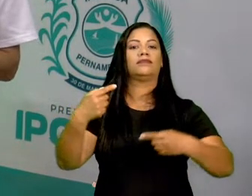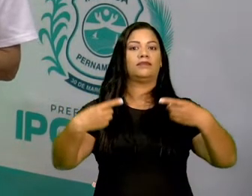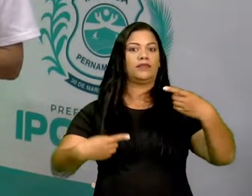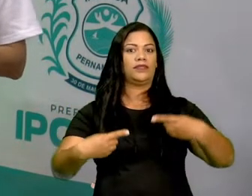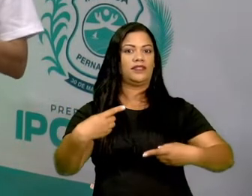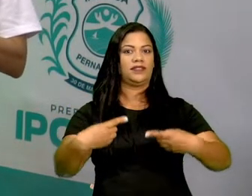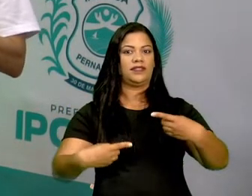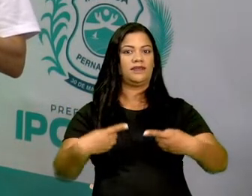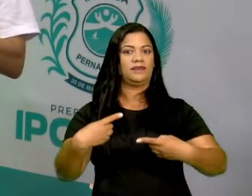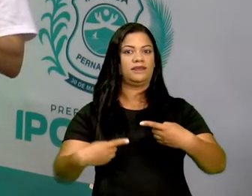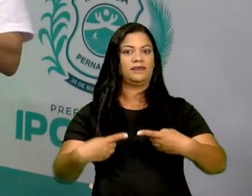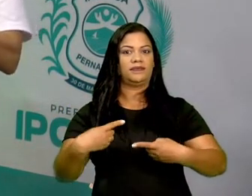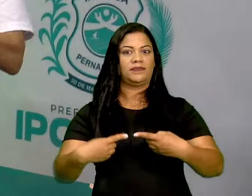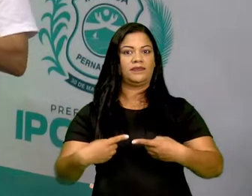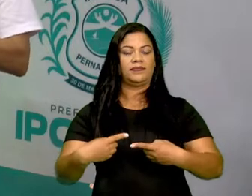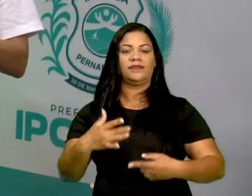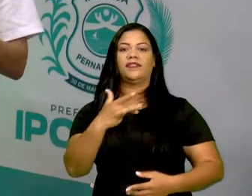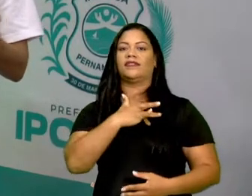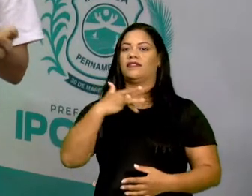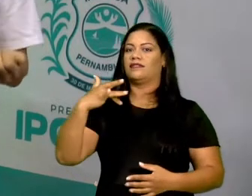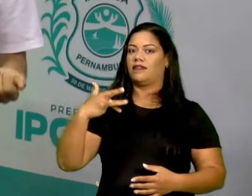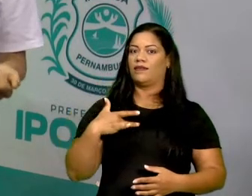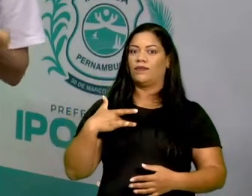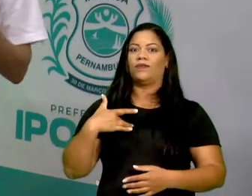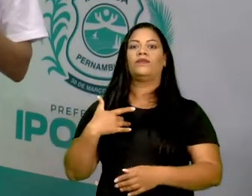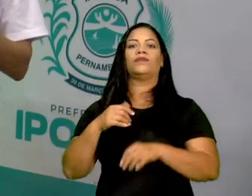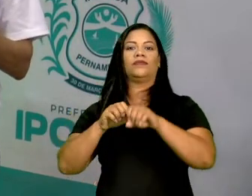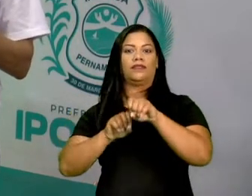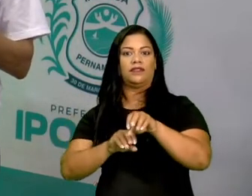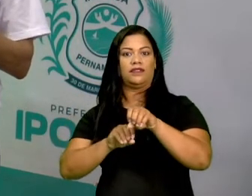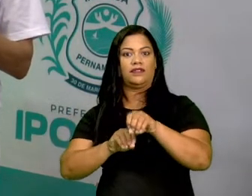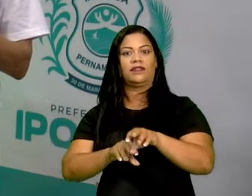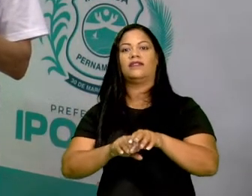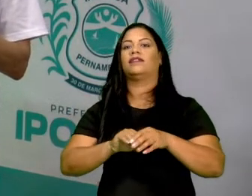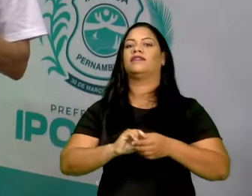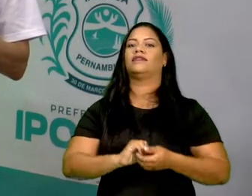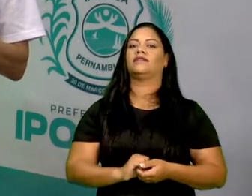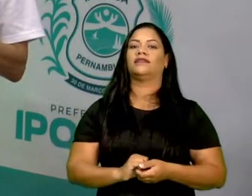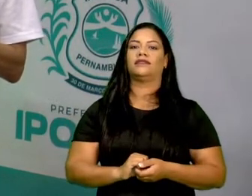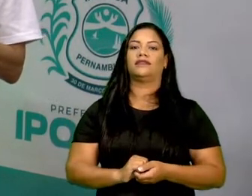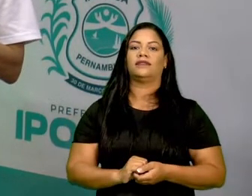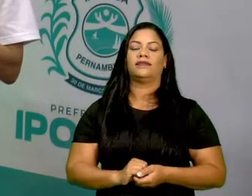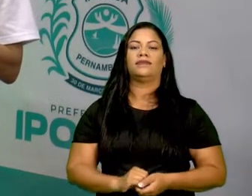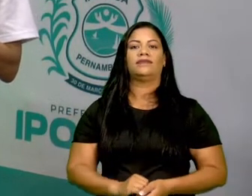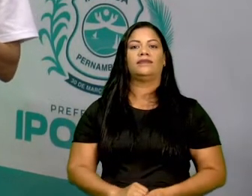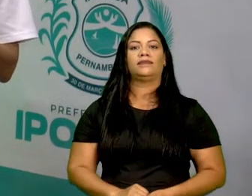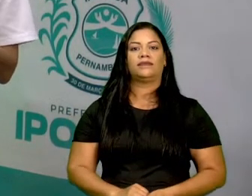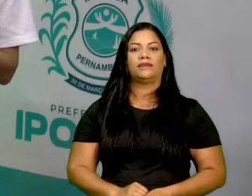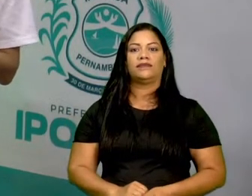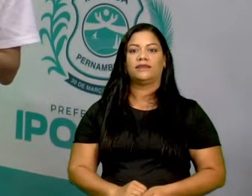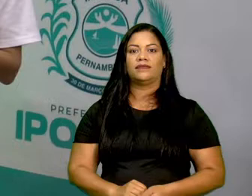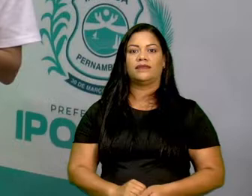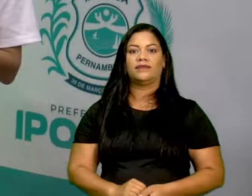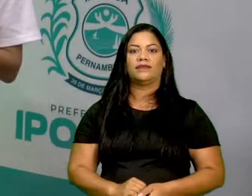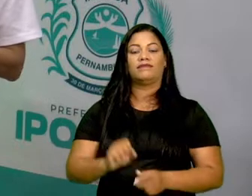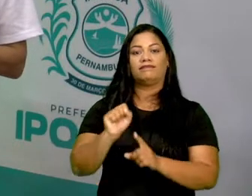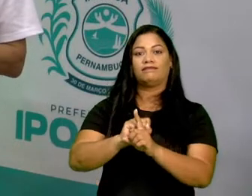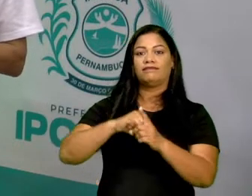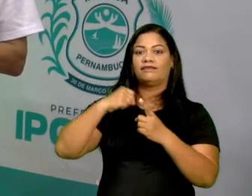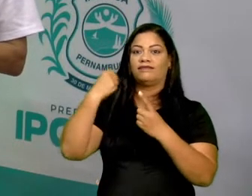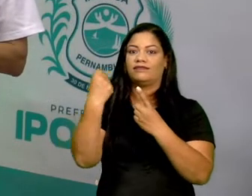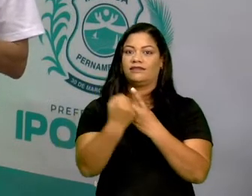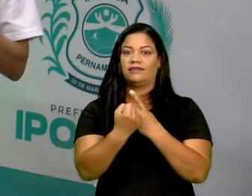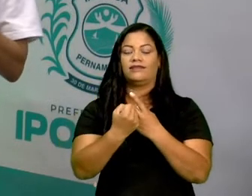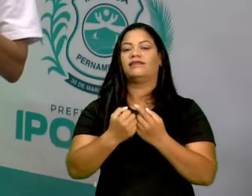políticas em relação à saúde, à educação, à assistência social,